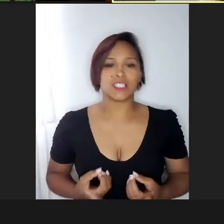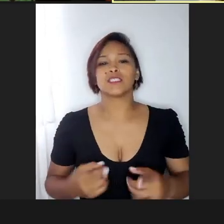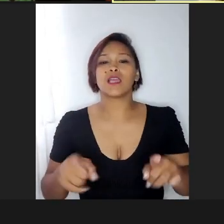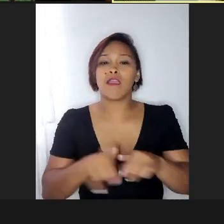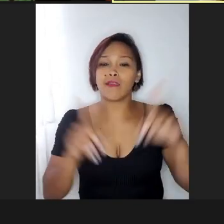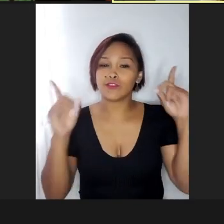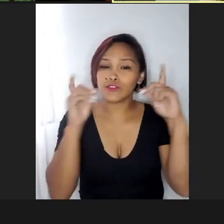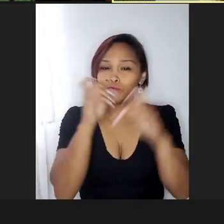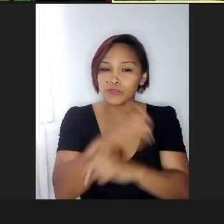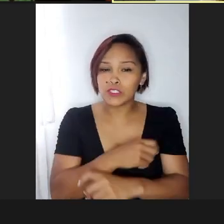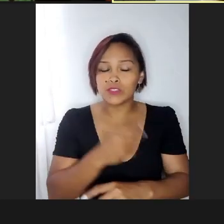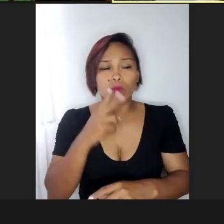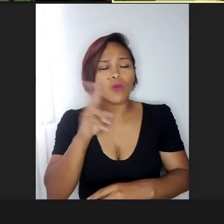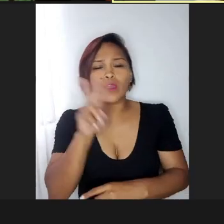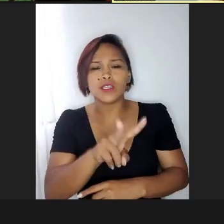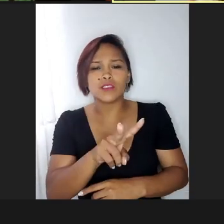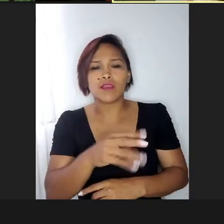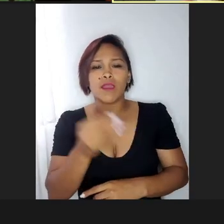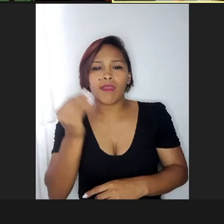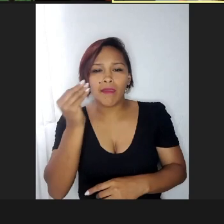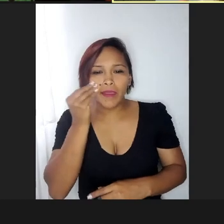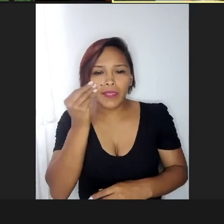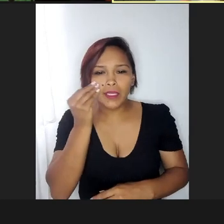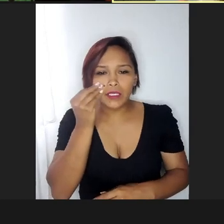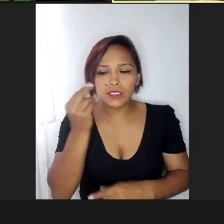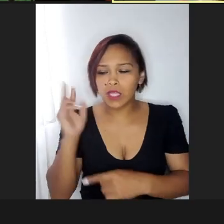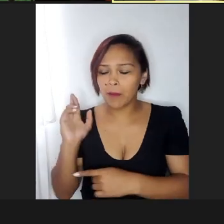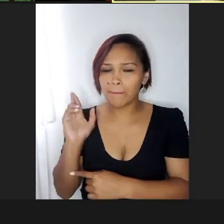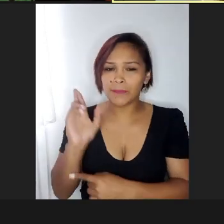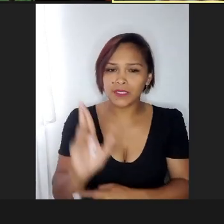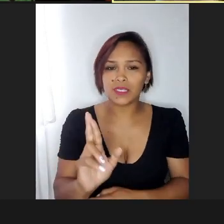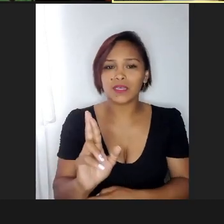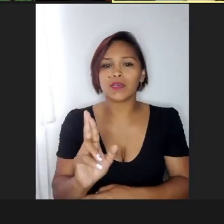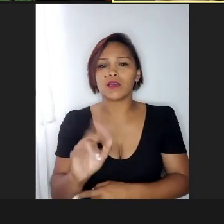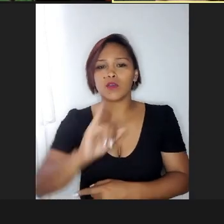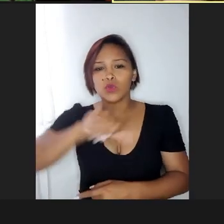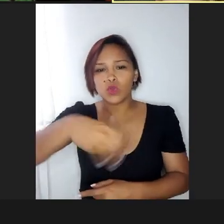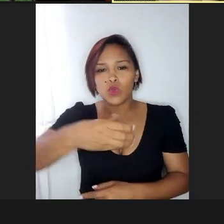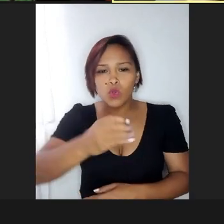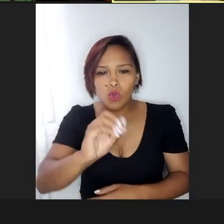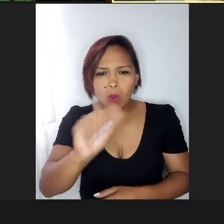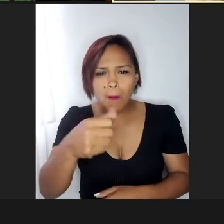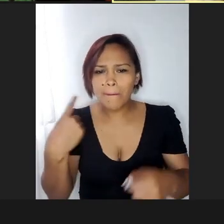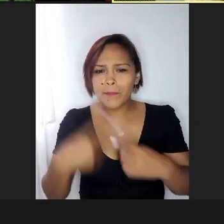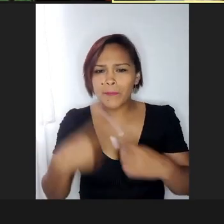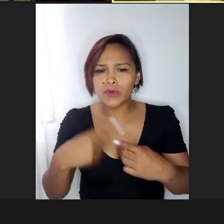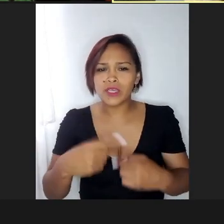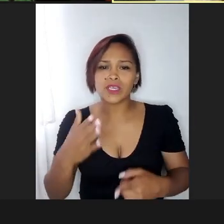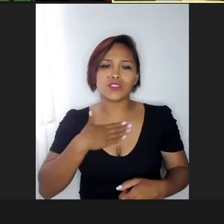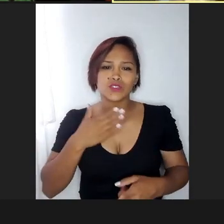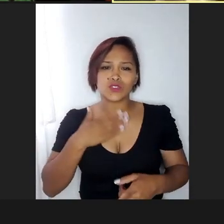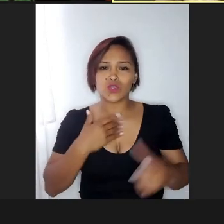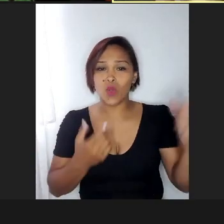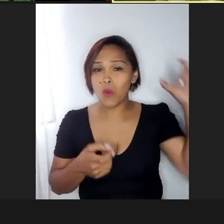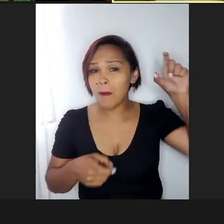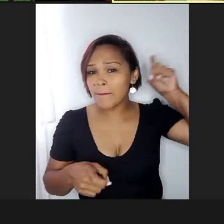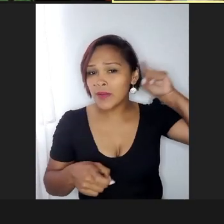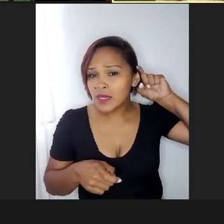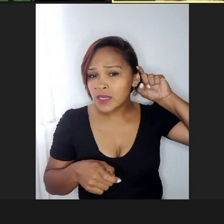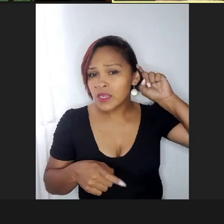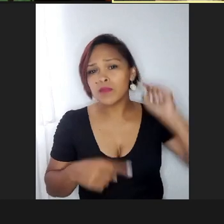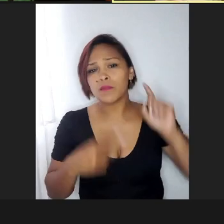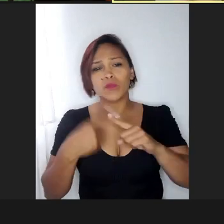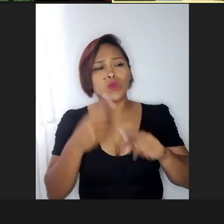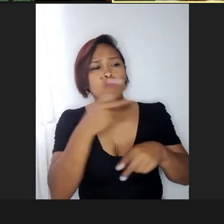vê ele sendo representado, de vez em quando o João fala, mamãe, por que só eu uso aparelho, por que eu não vejo outras